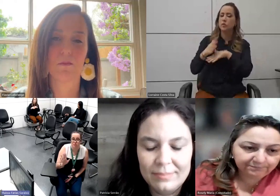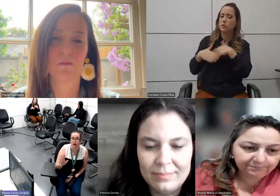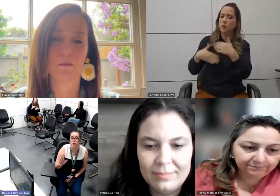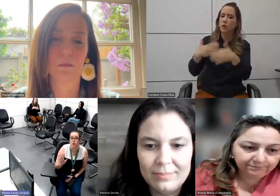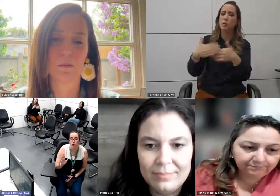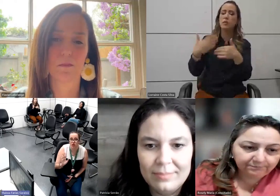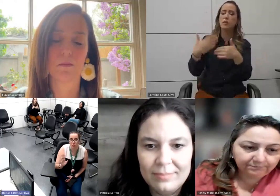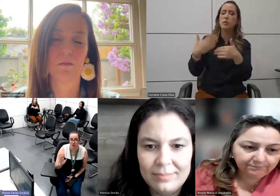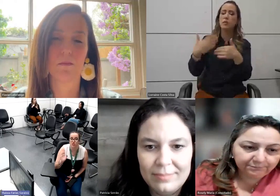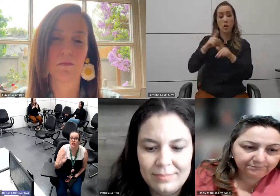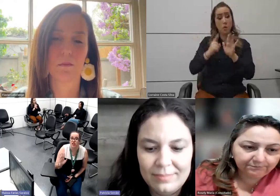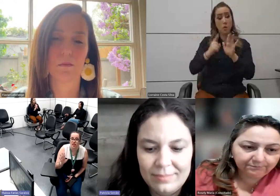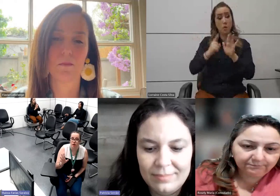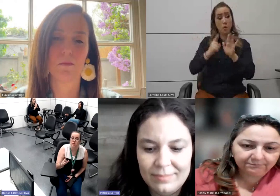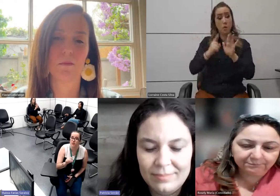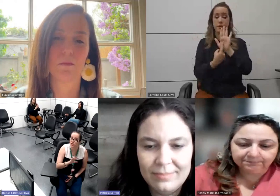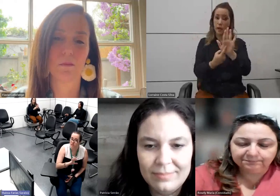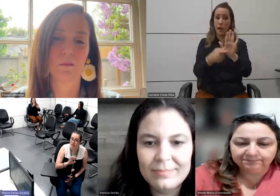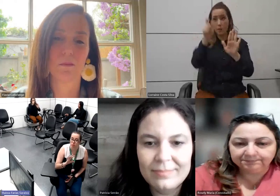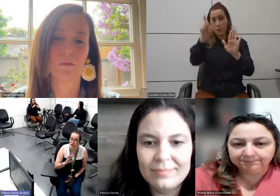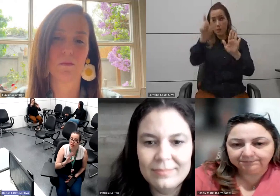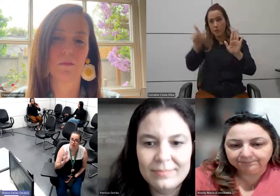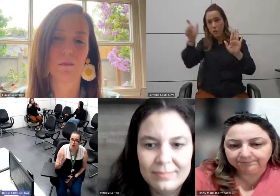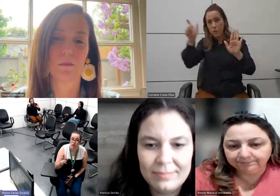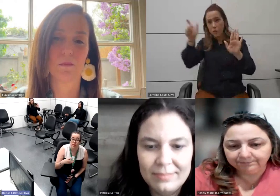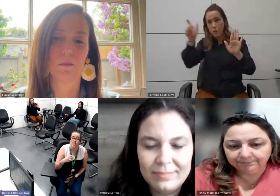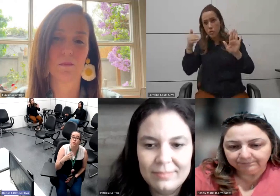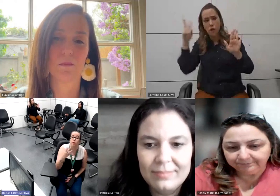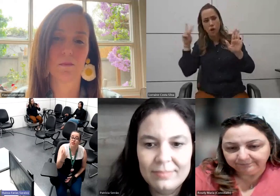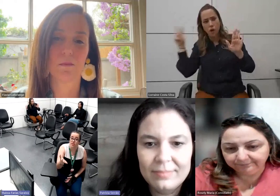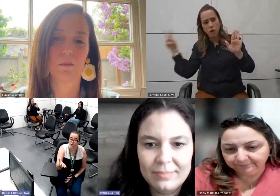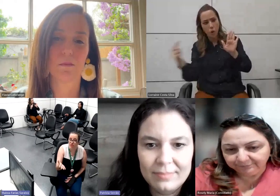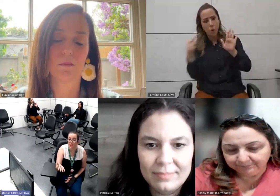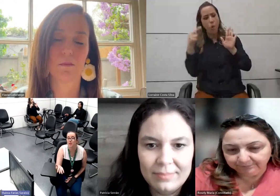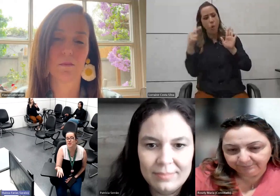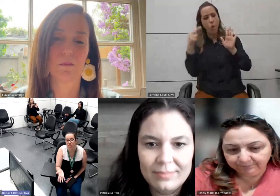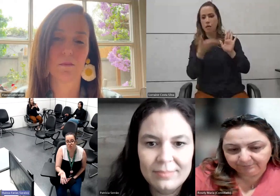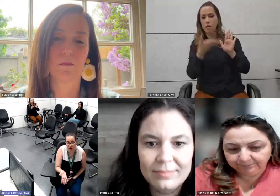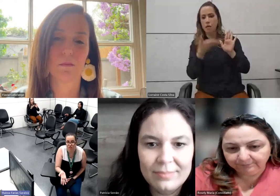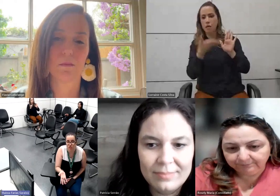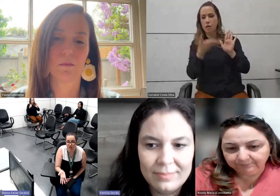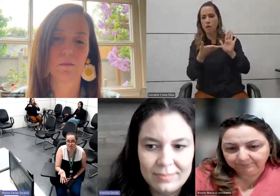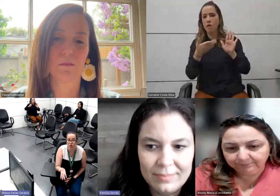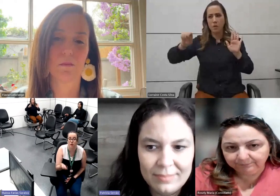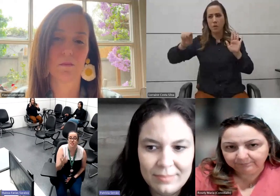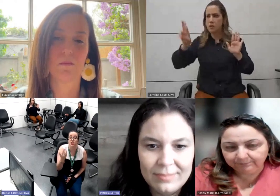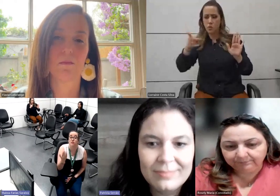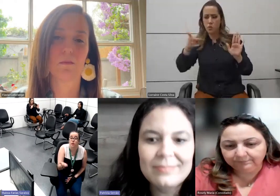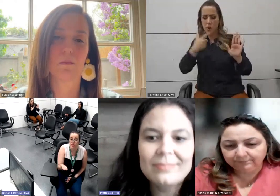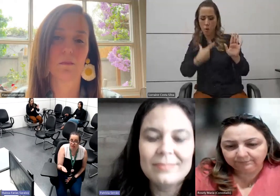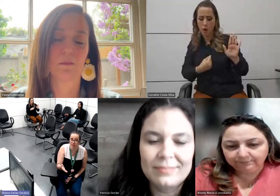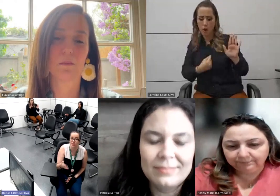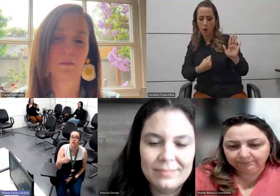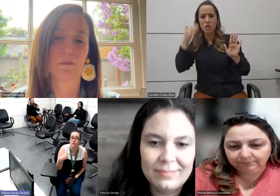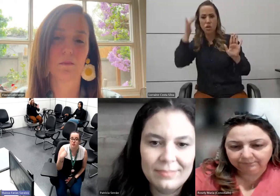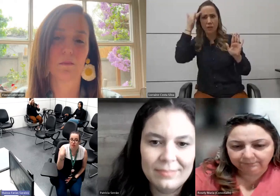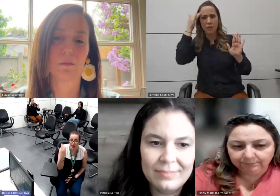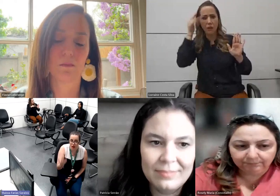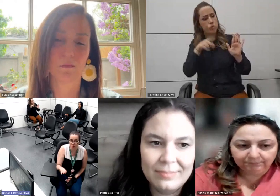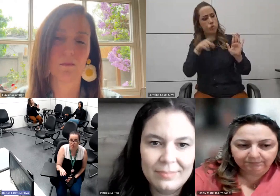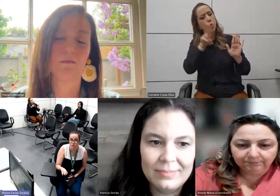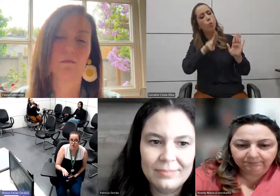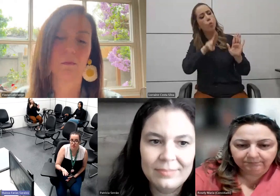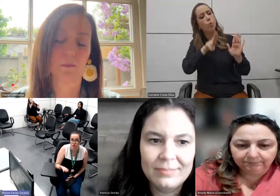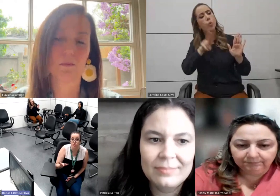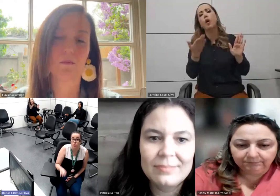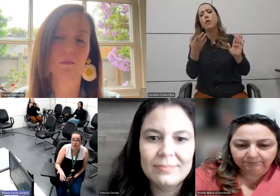conseguindo fazer barulho para que cheguem a pessoas que também não podem não ter que usar o colar de gelação, mas que já vão entender, já vão